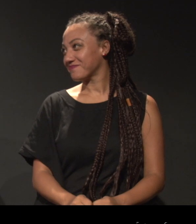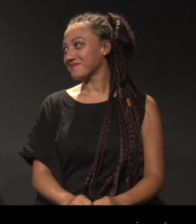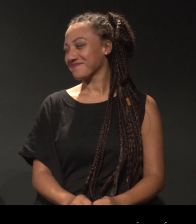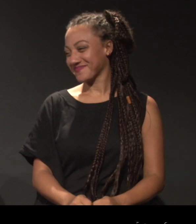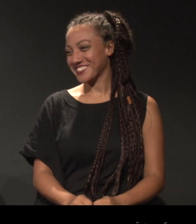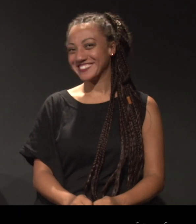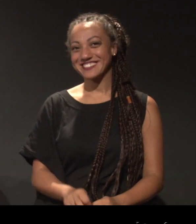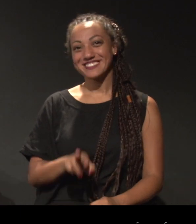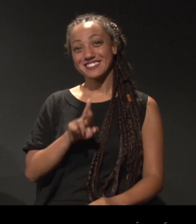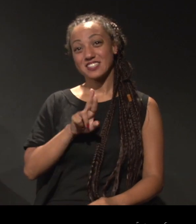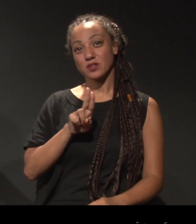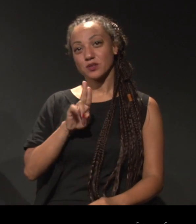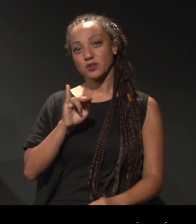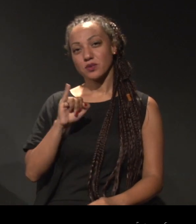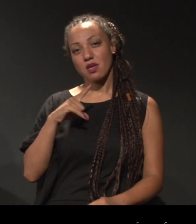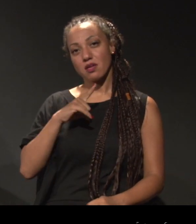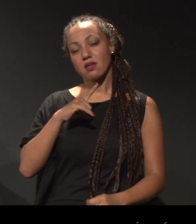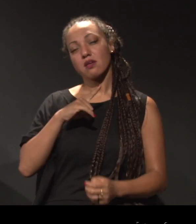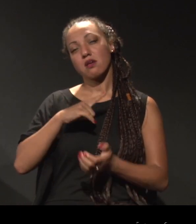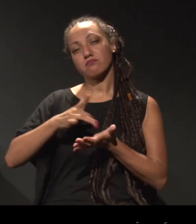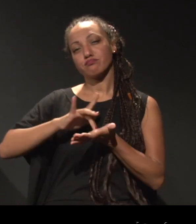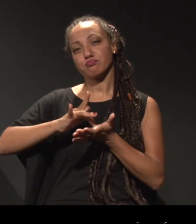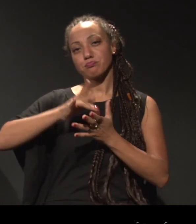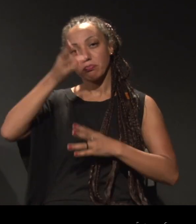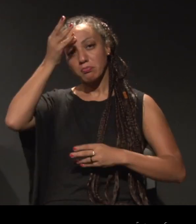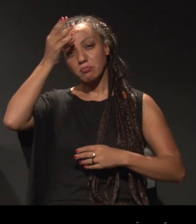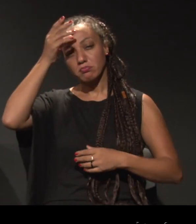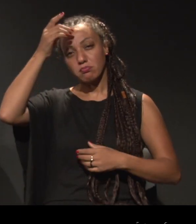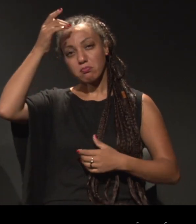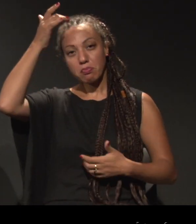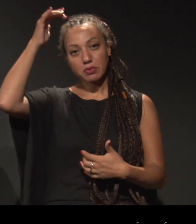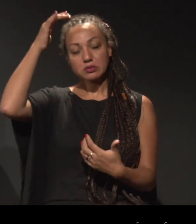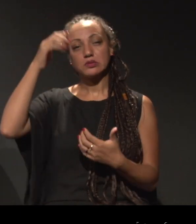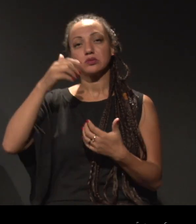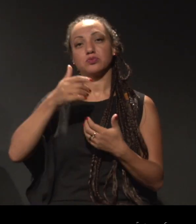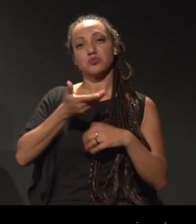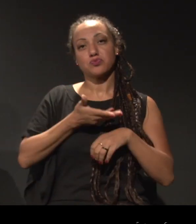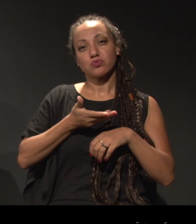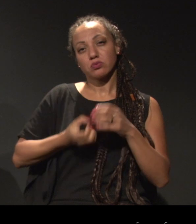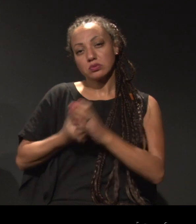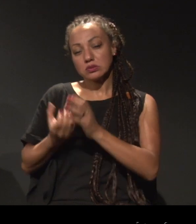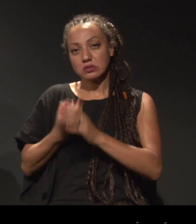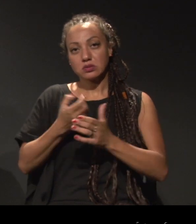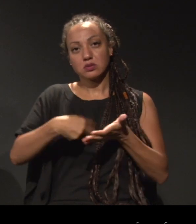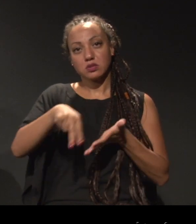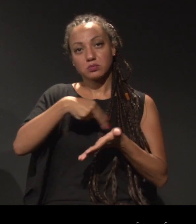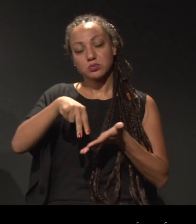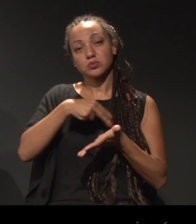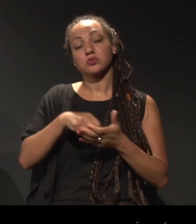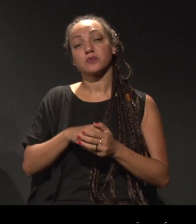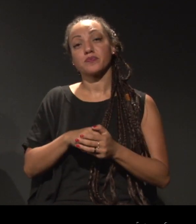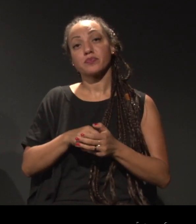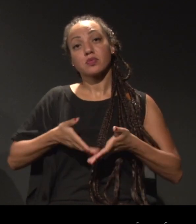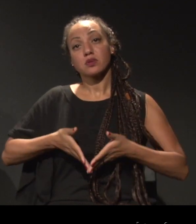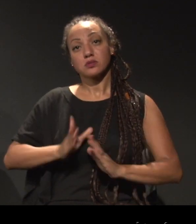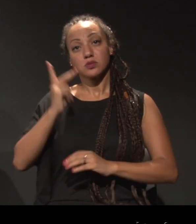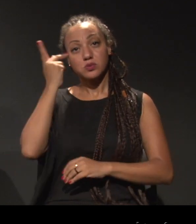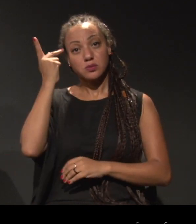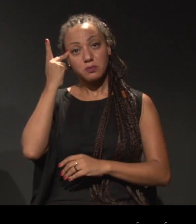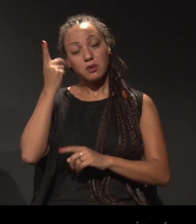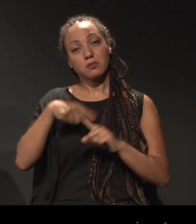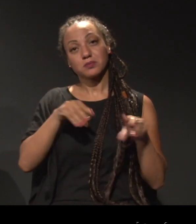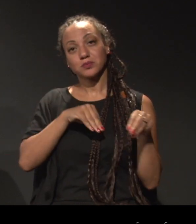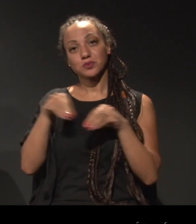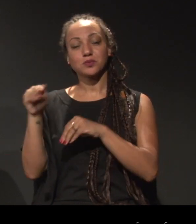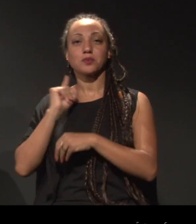O Rui é bailarino, coreógrafo e investigador de culturas. Nasceu aqui em São Paulo e está radicado em Belo Horizonte desde 1984.